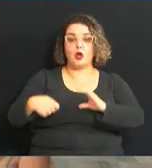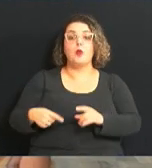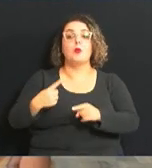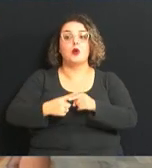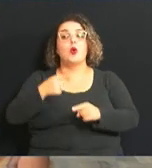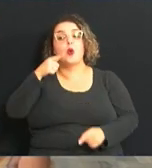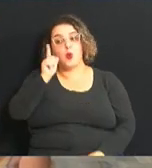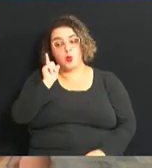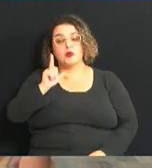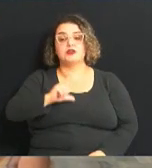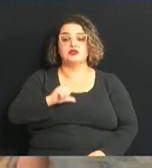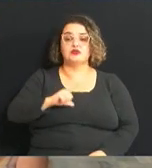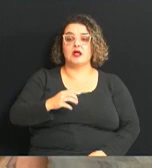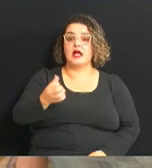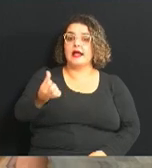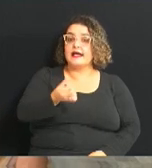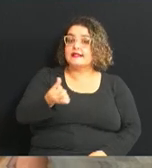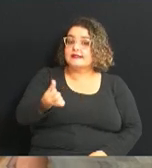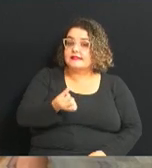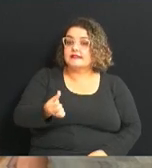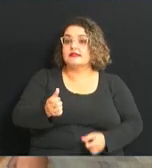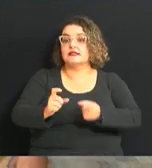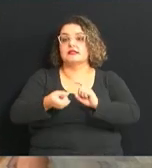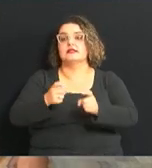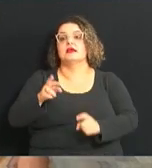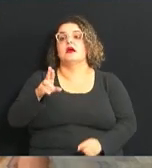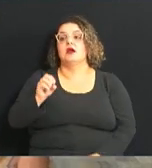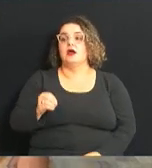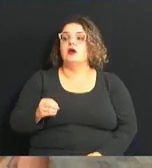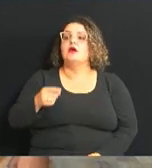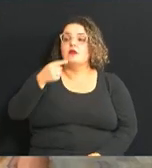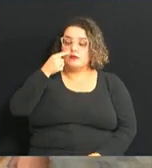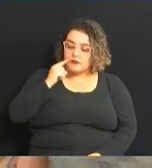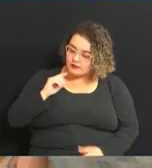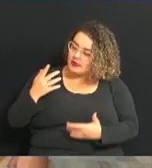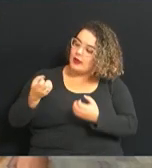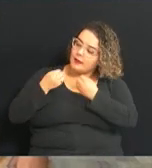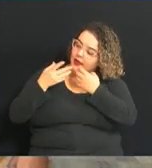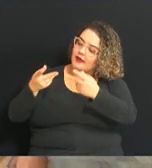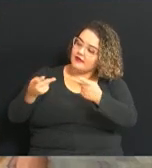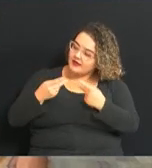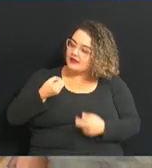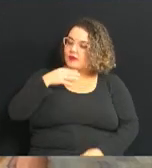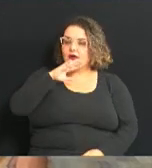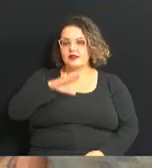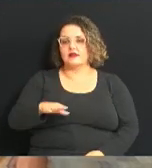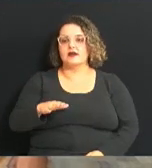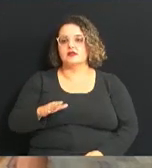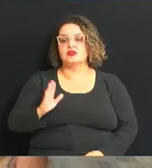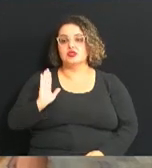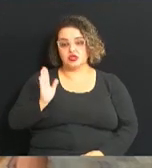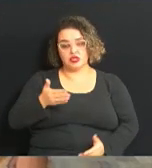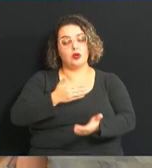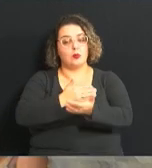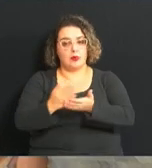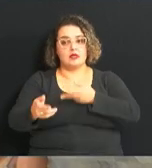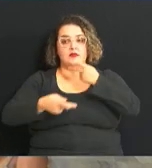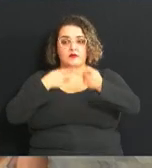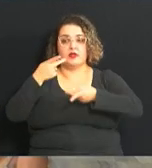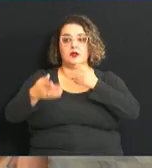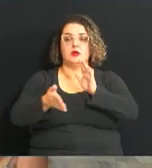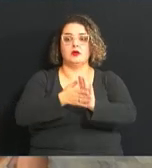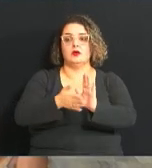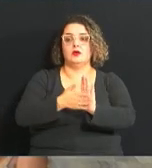nós tivemos a sexta reunião ordinária, então Vivi, seja bem-vinda, boa tarde e a gente já começa falando de uma proposta do